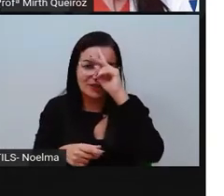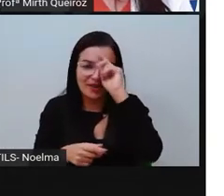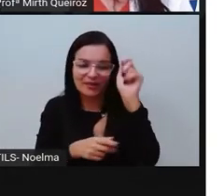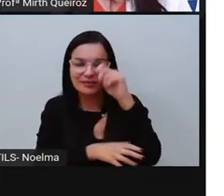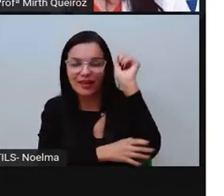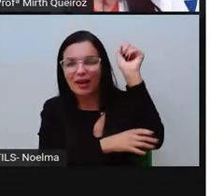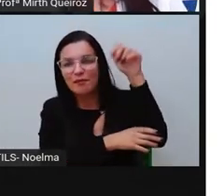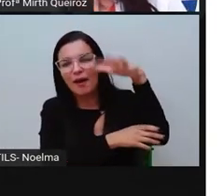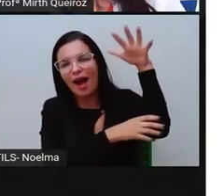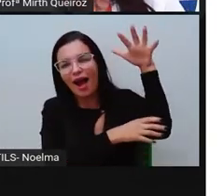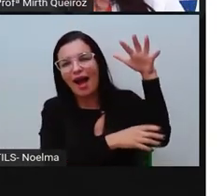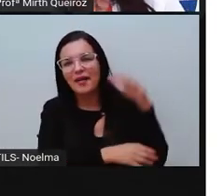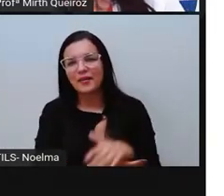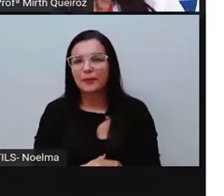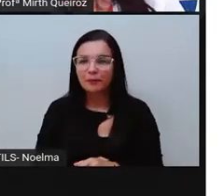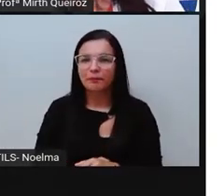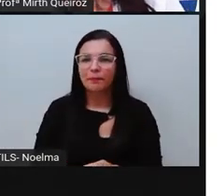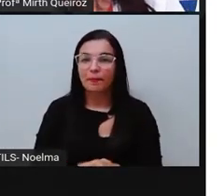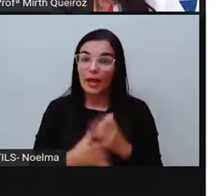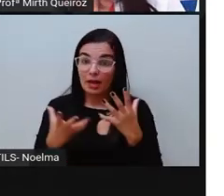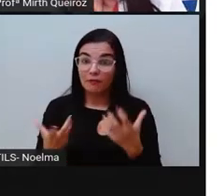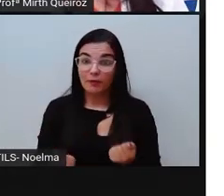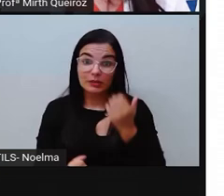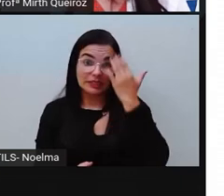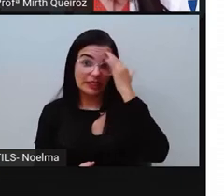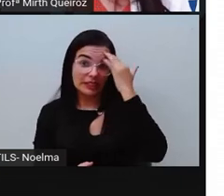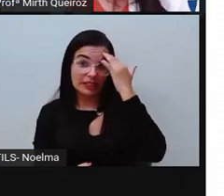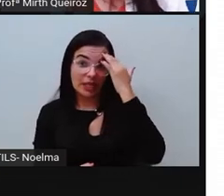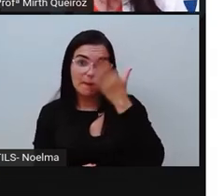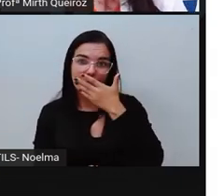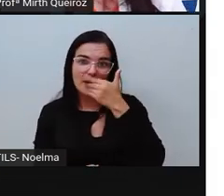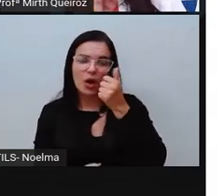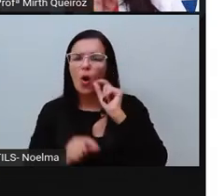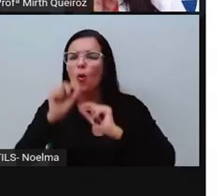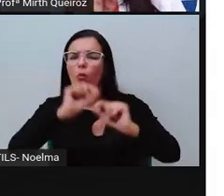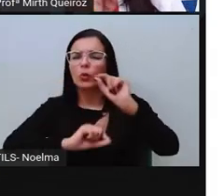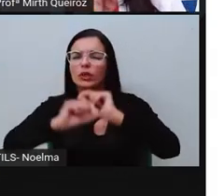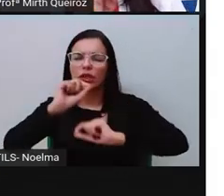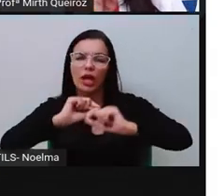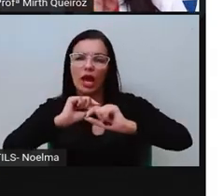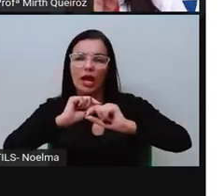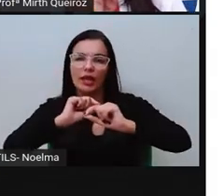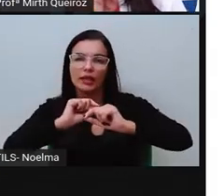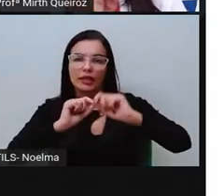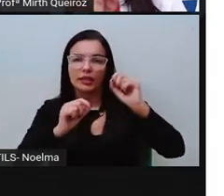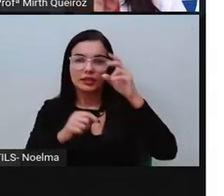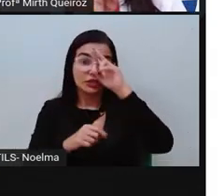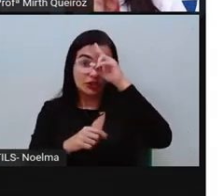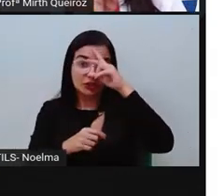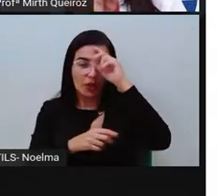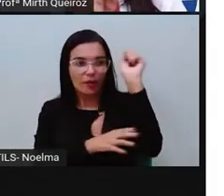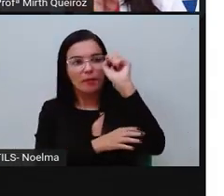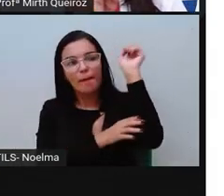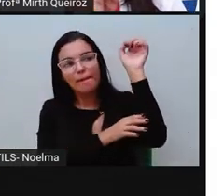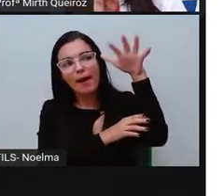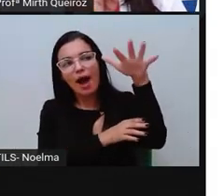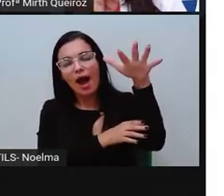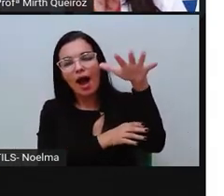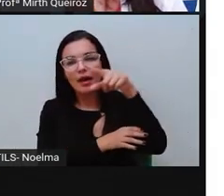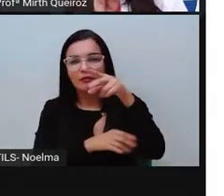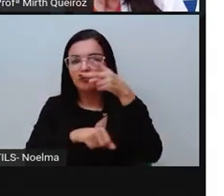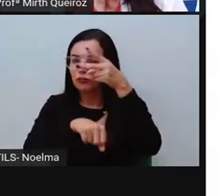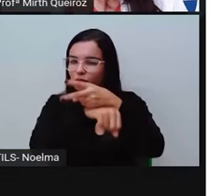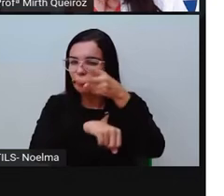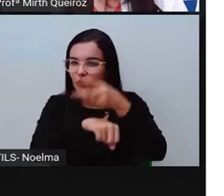E aí, para a gente entender melhor o que é um conto de fada, eu vou apresentar para